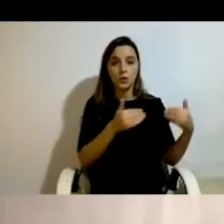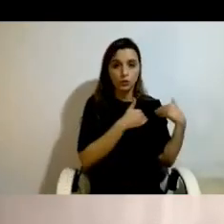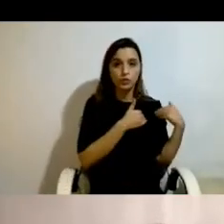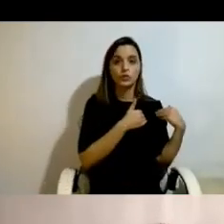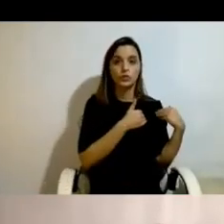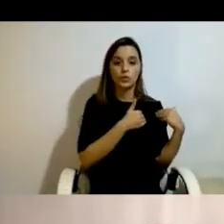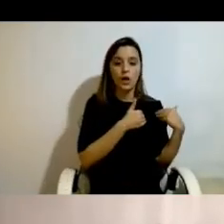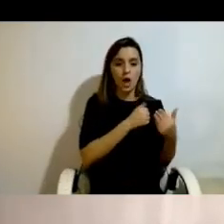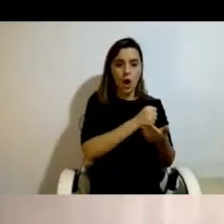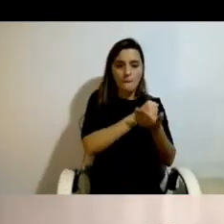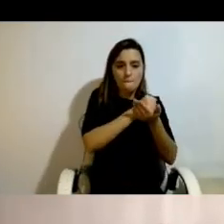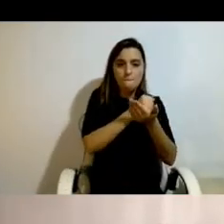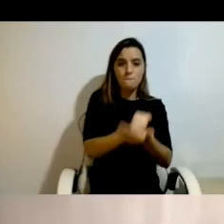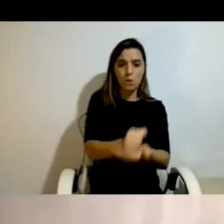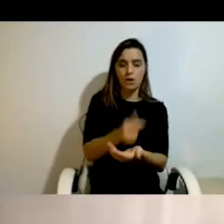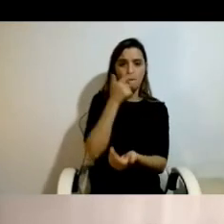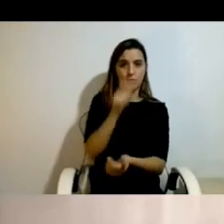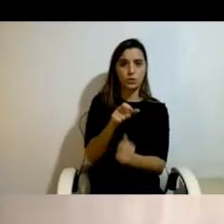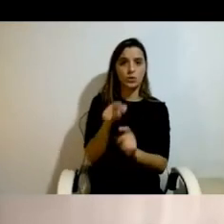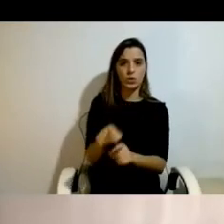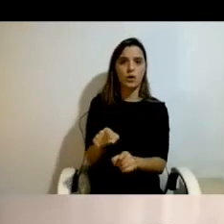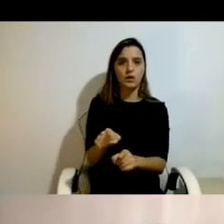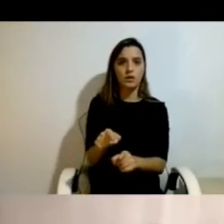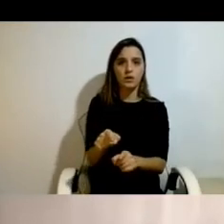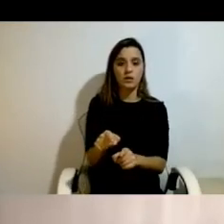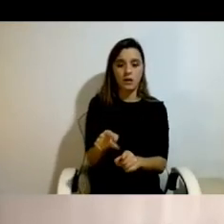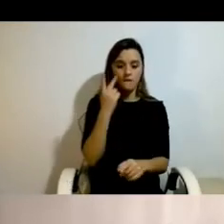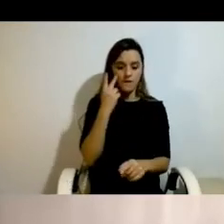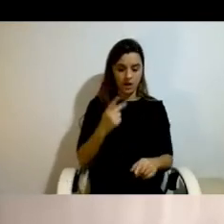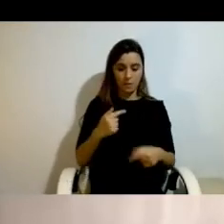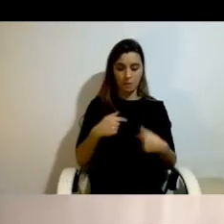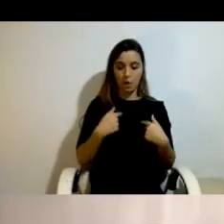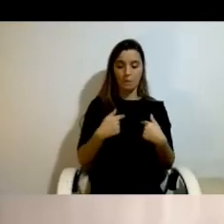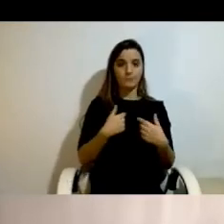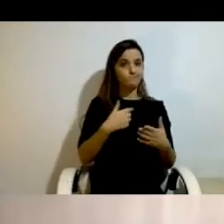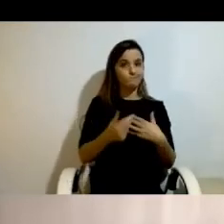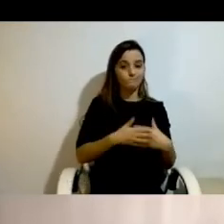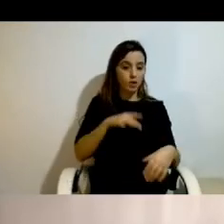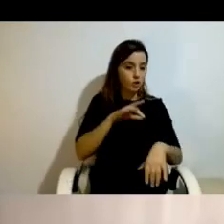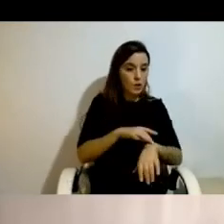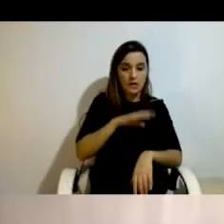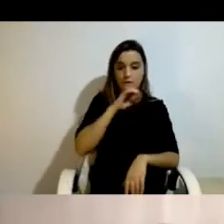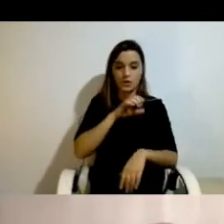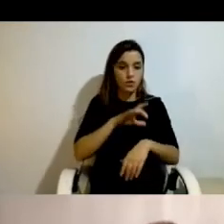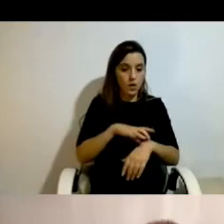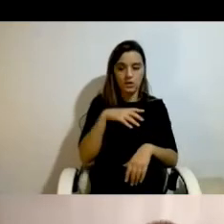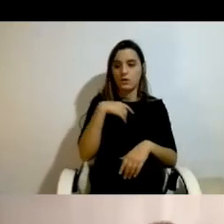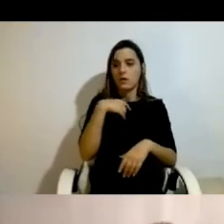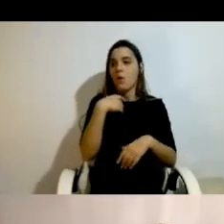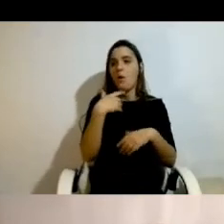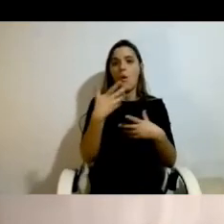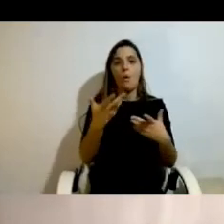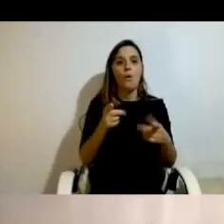dar apoio àquela pessoa independentemente das suas próprias vidas, de ficarem doentes, dos seus filhos ficarem doentes, não poderem dar